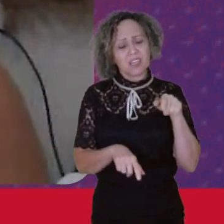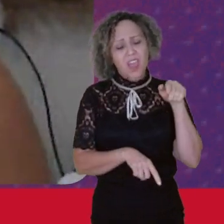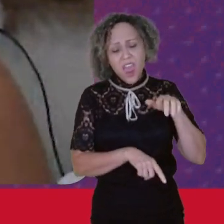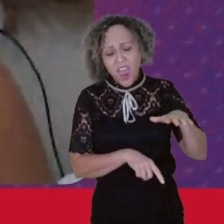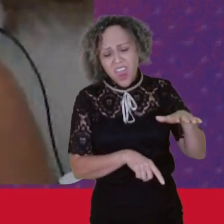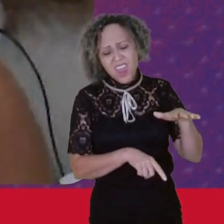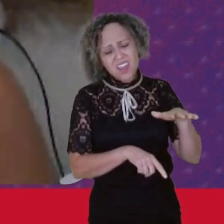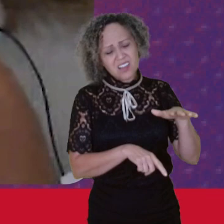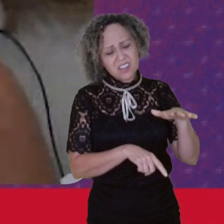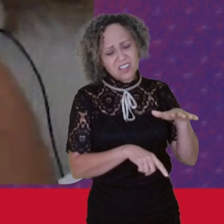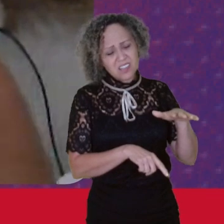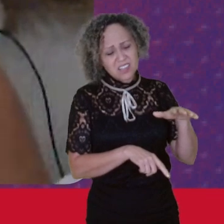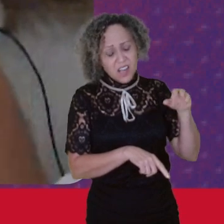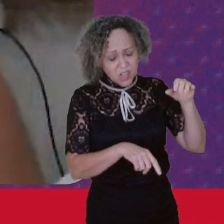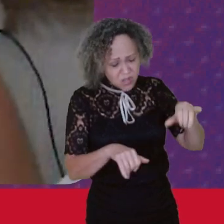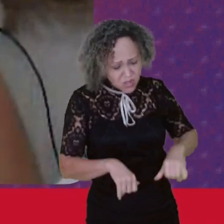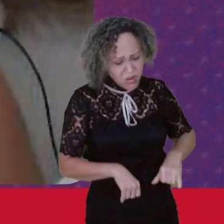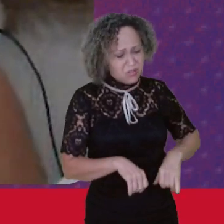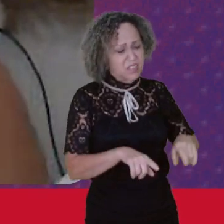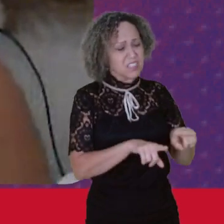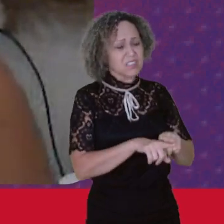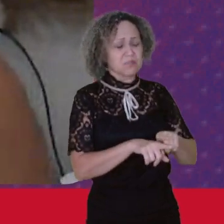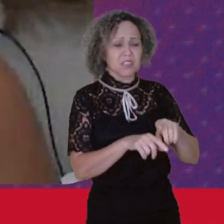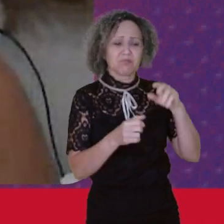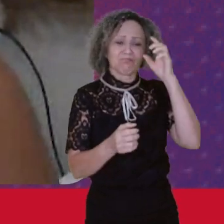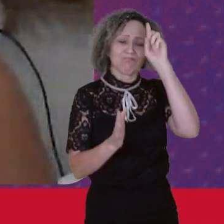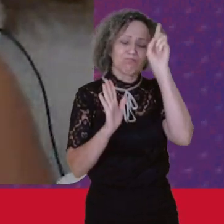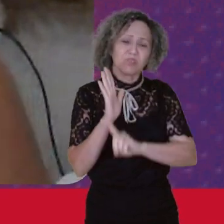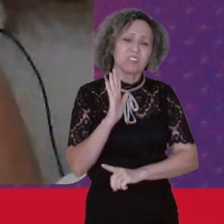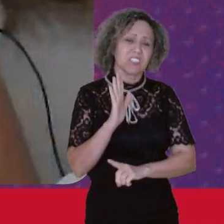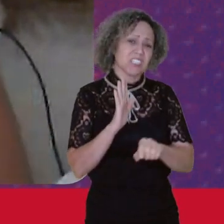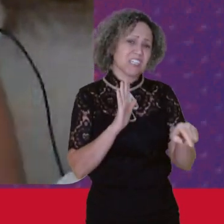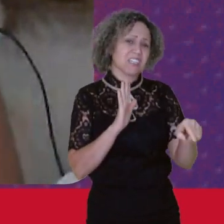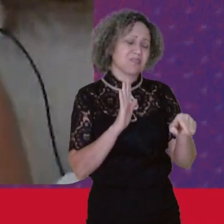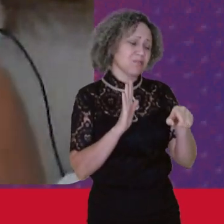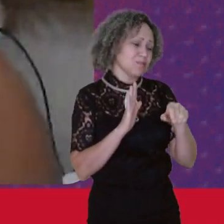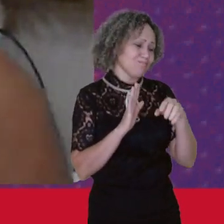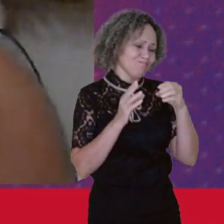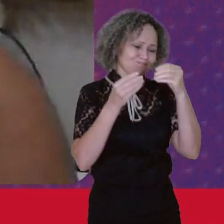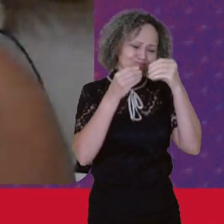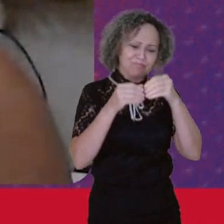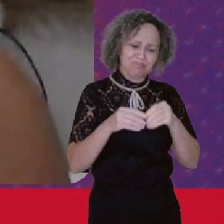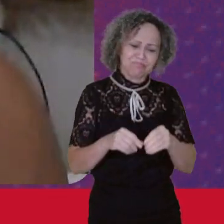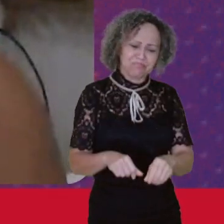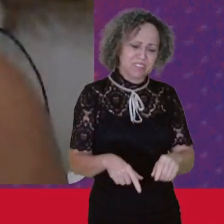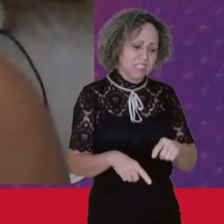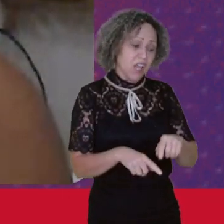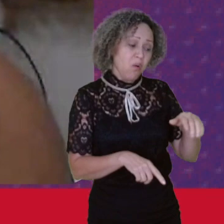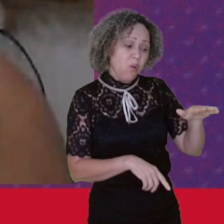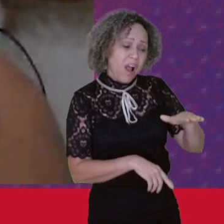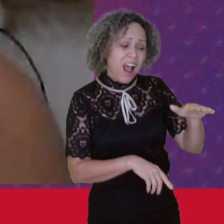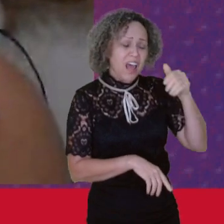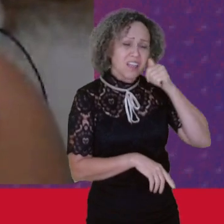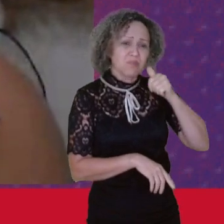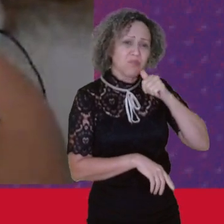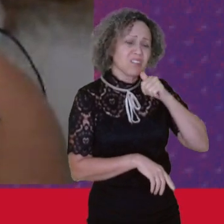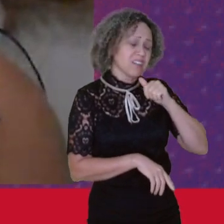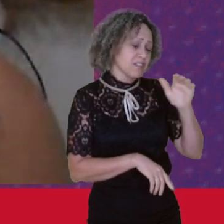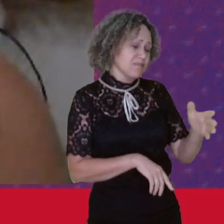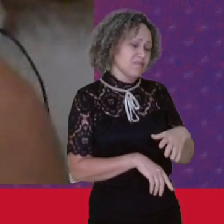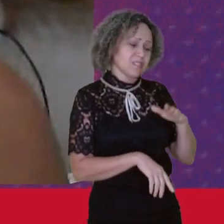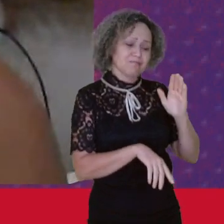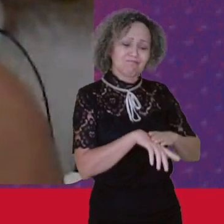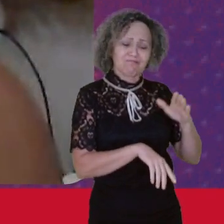precarizados E com menos direitos Garantidos O que expõe Essas mulheres A um alto índice De vulnerabilidade Seja da fome Da